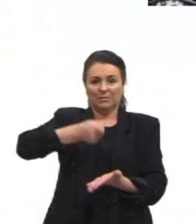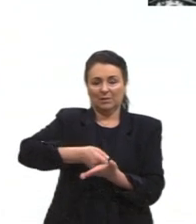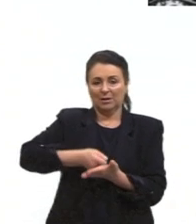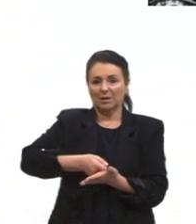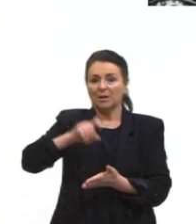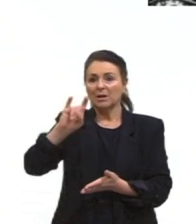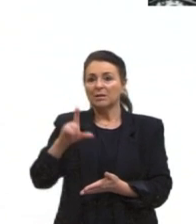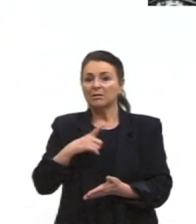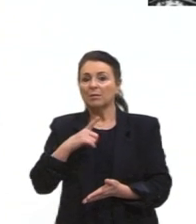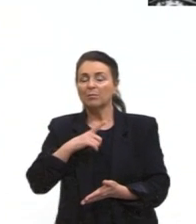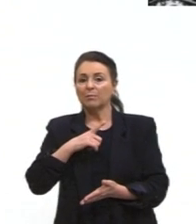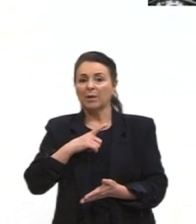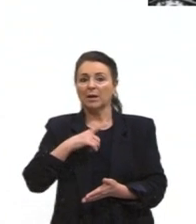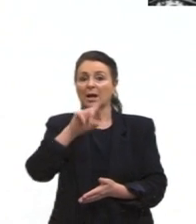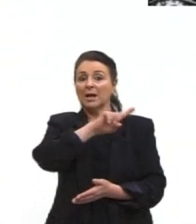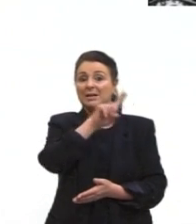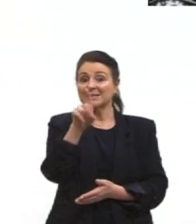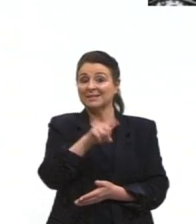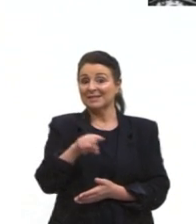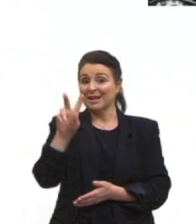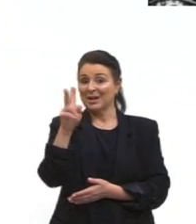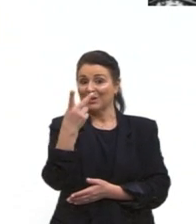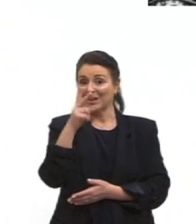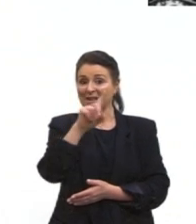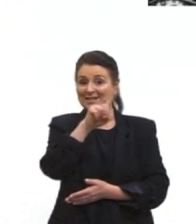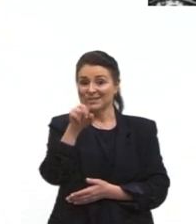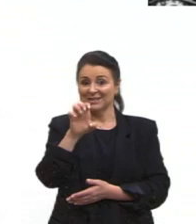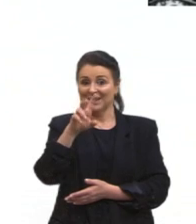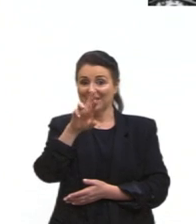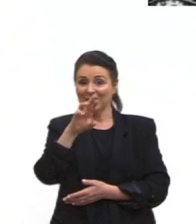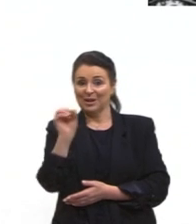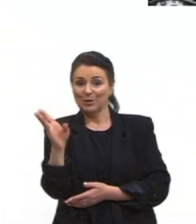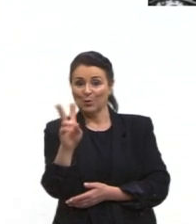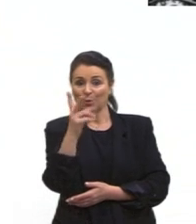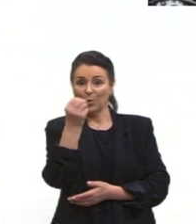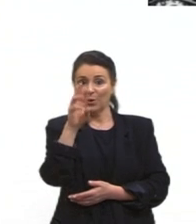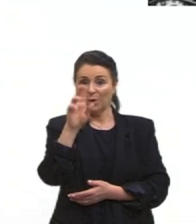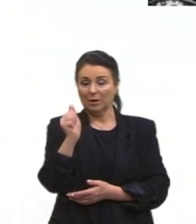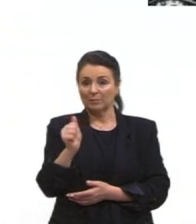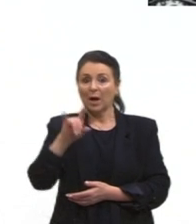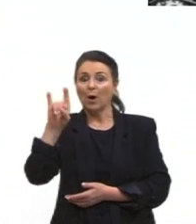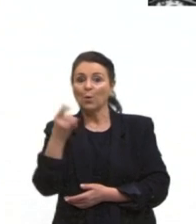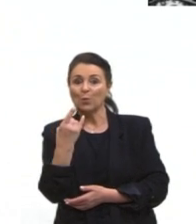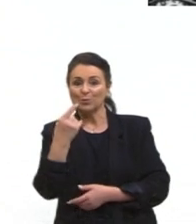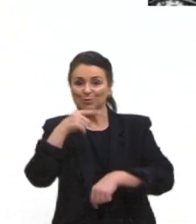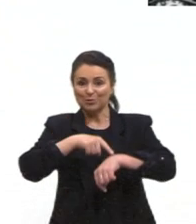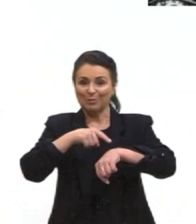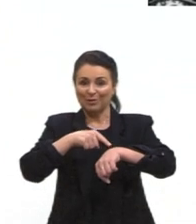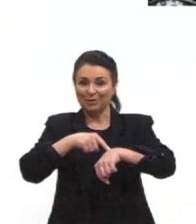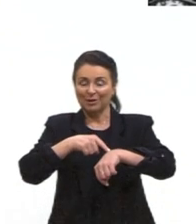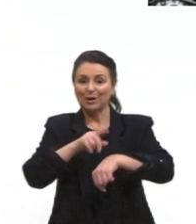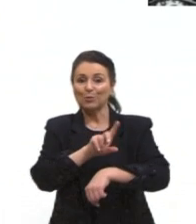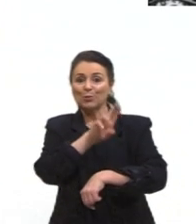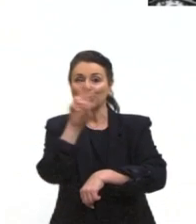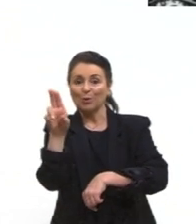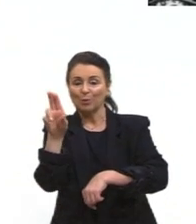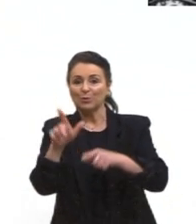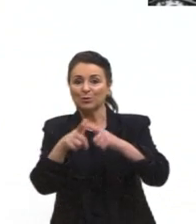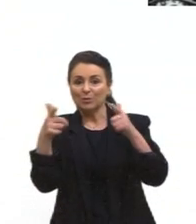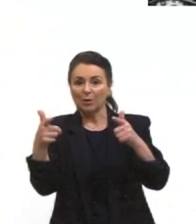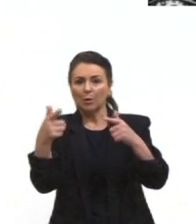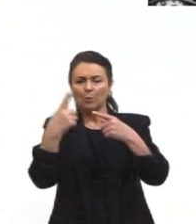Última Hora já tinha virado Zero Hora, mas o jornal Última Hora, ele é extinto exatamente por ele ter